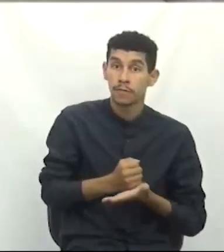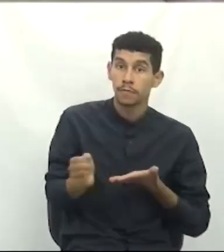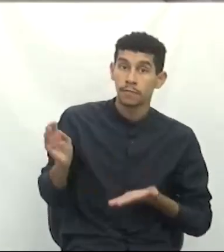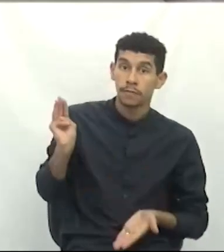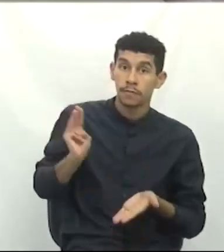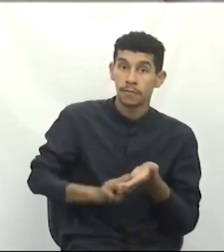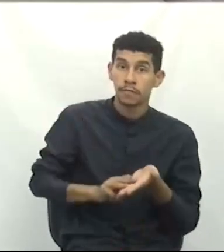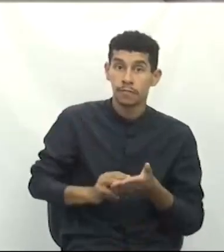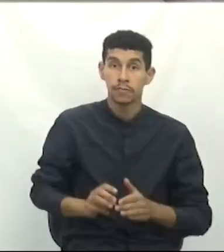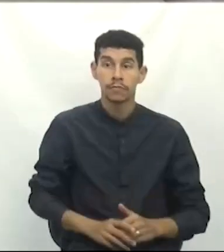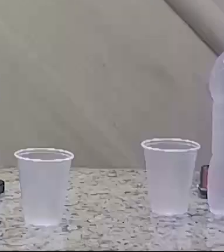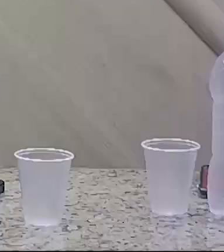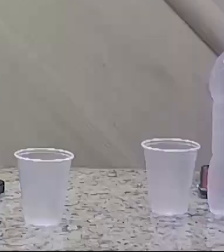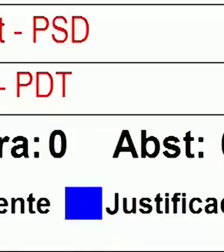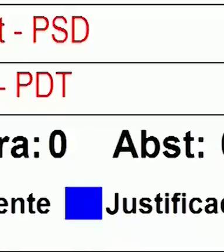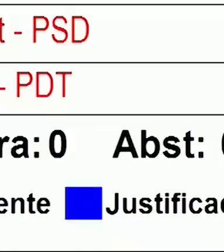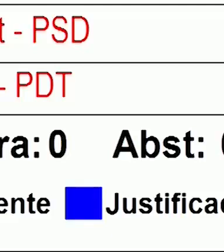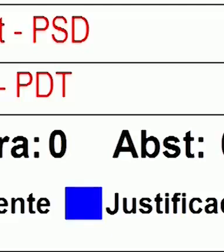confirmação do quórum.